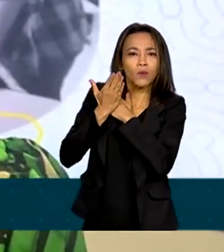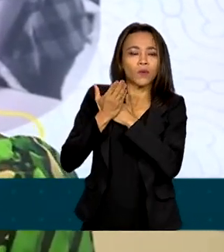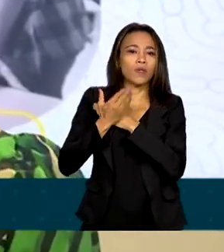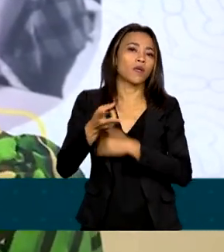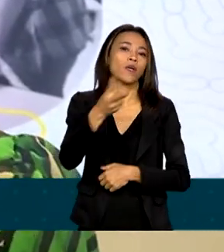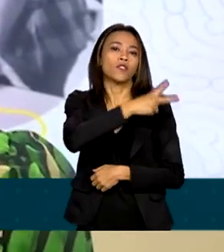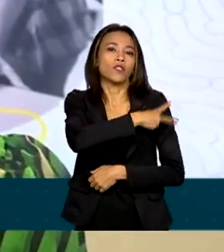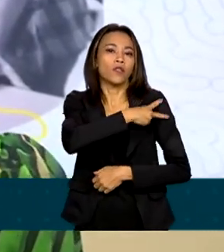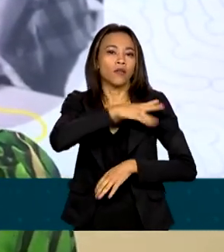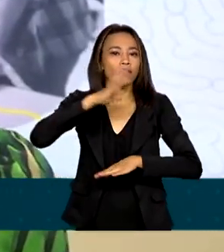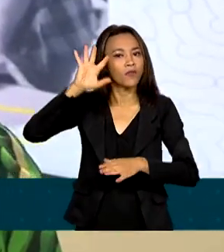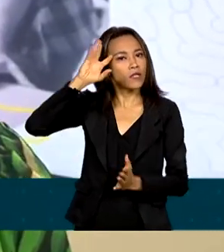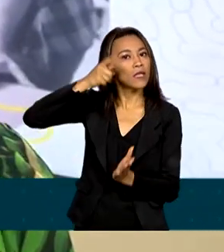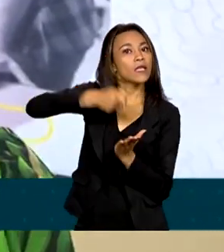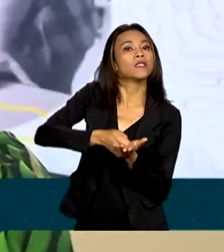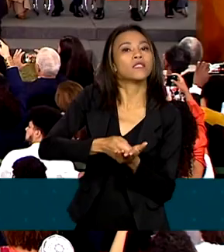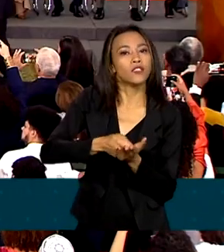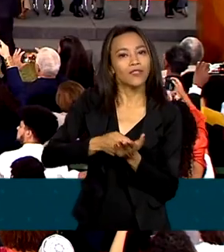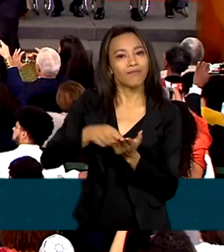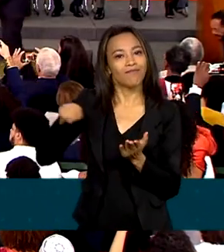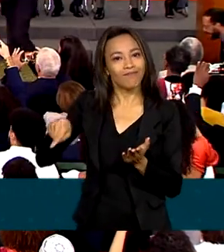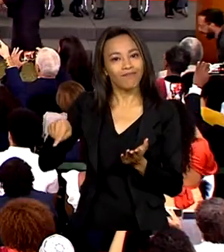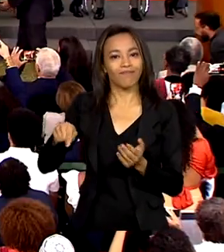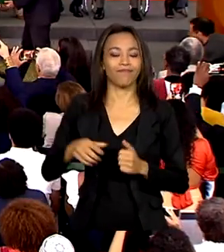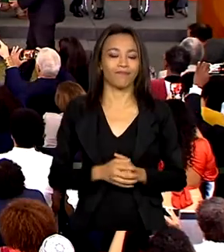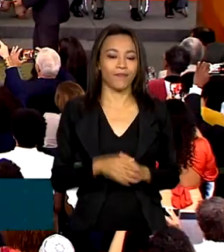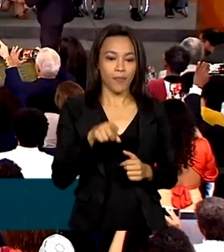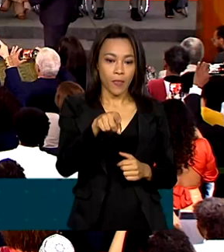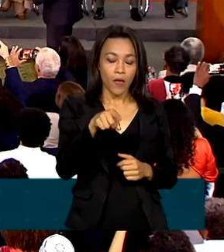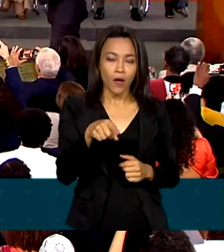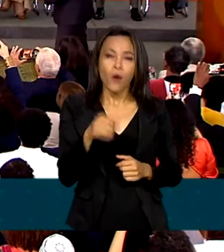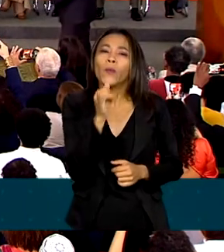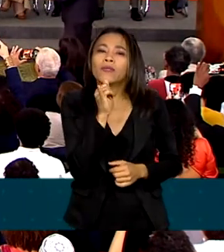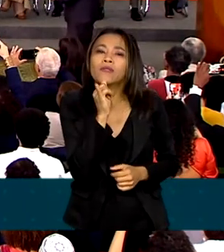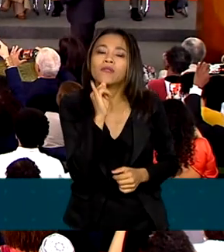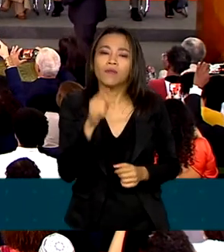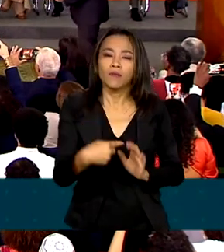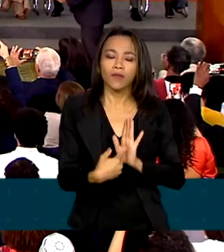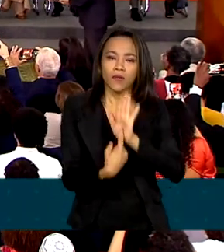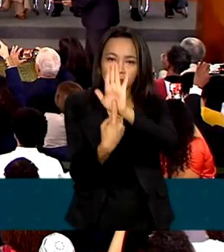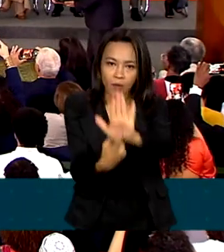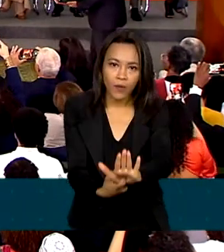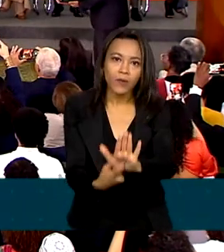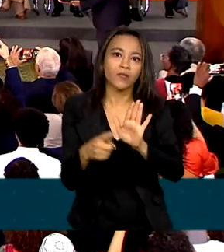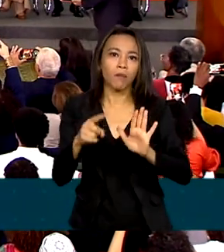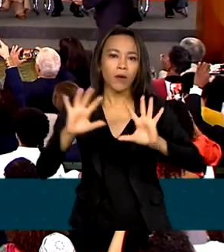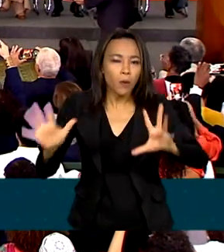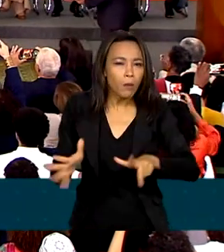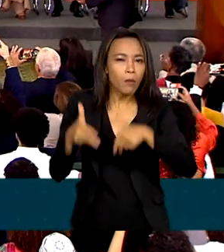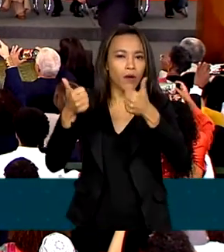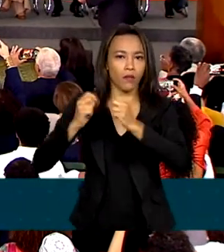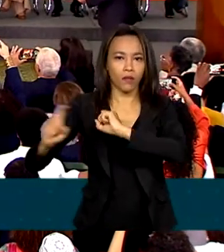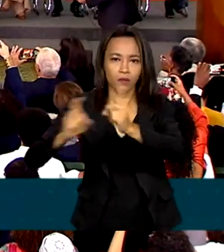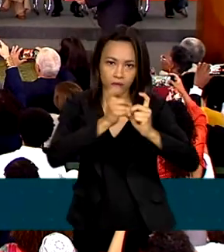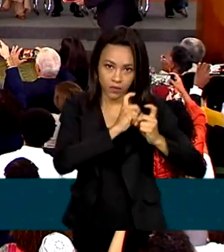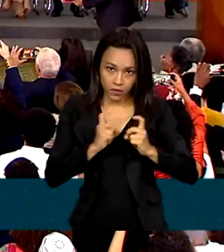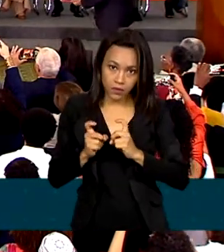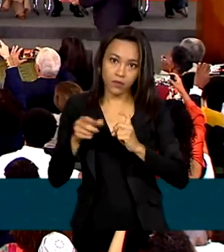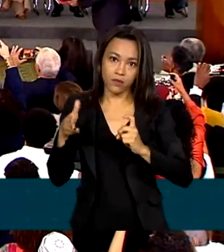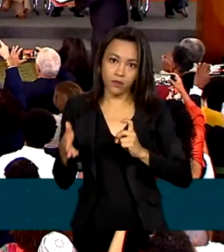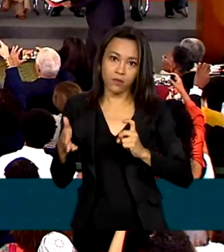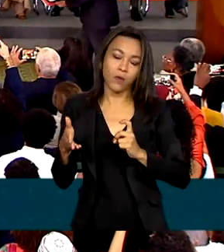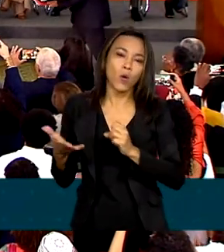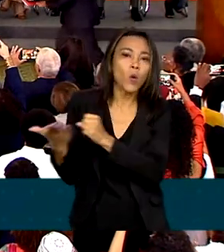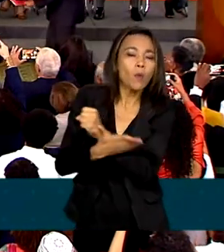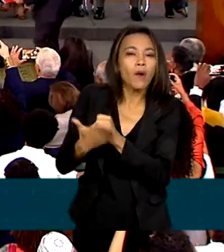agentes superiores. Um exemplo de ação para o aperfeiçoamento da Administração Pública Federal, baseada em